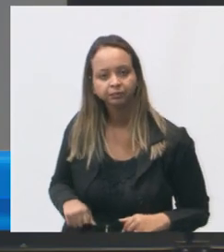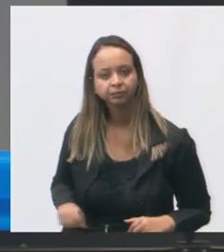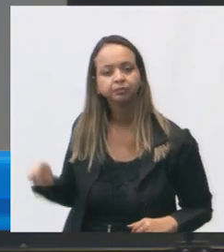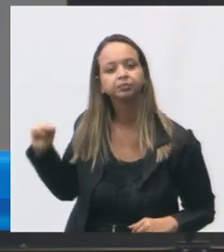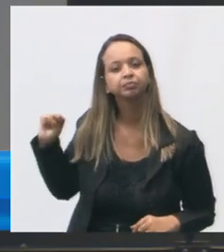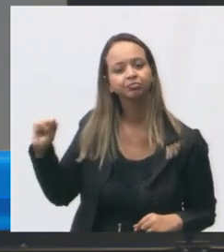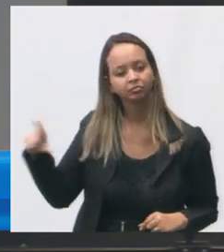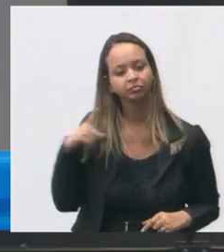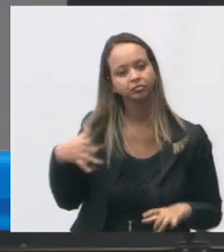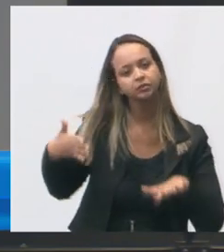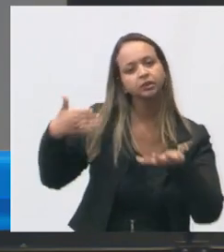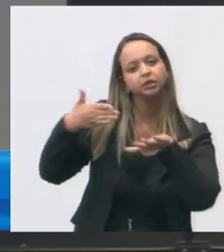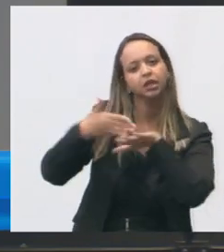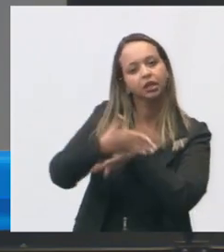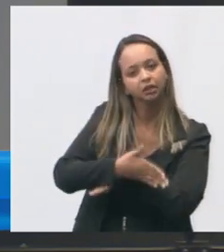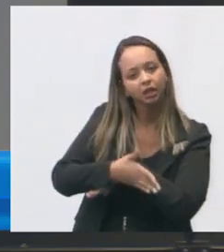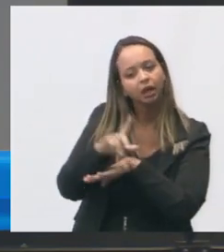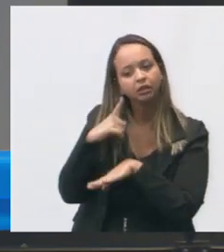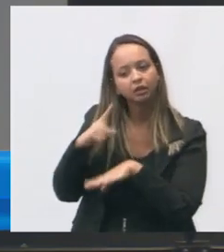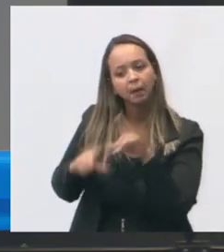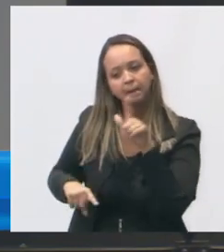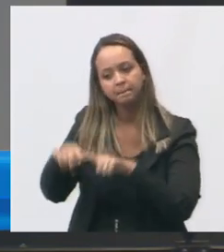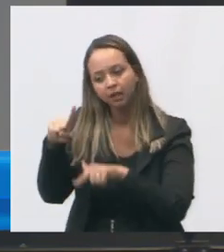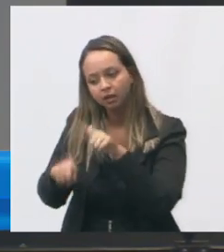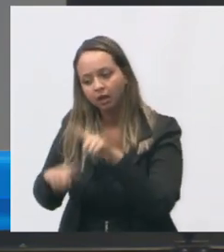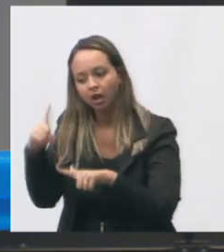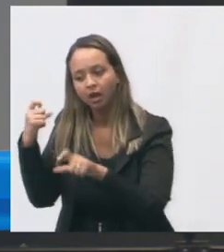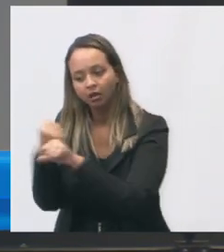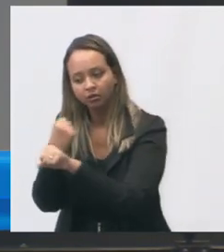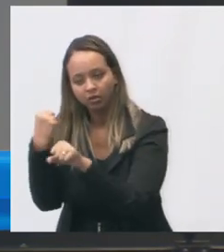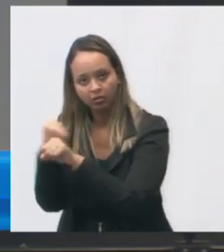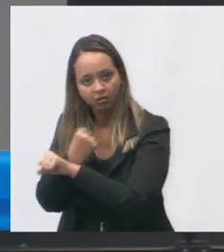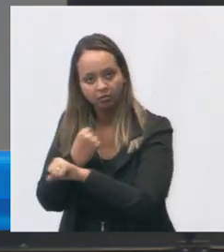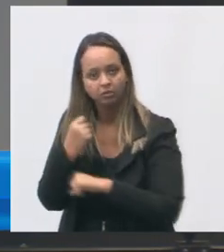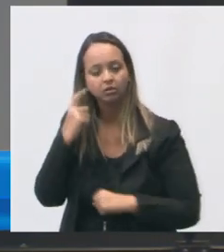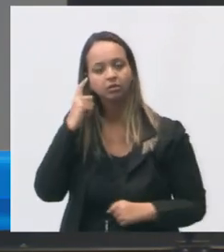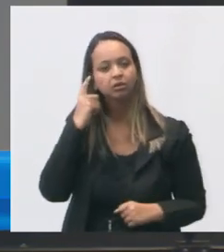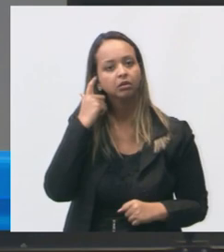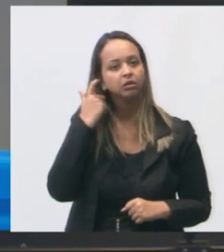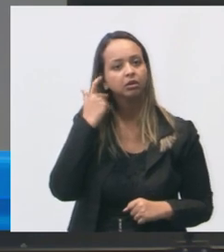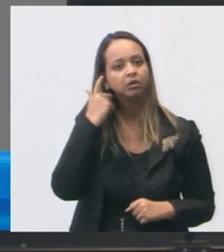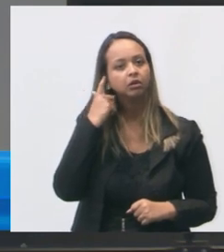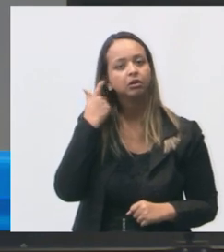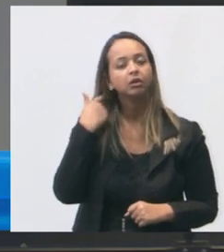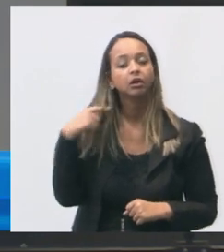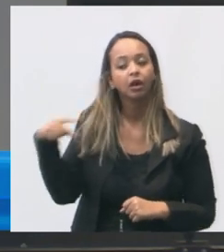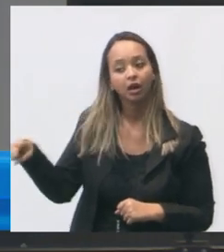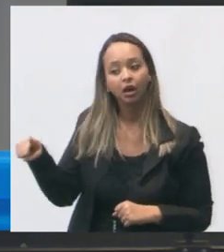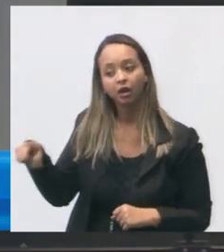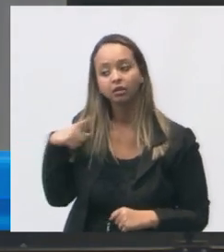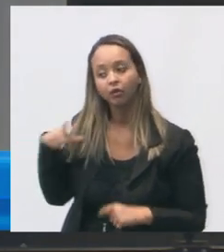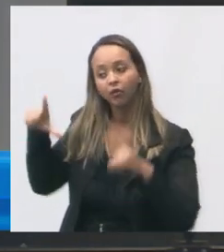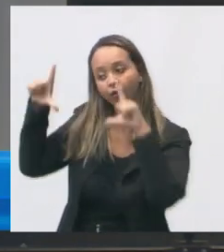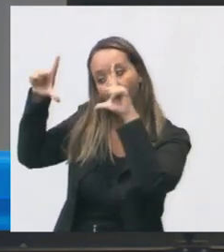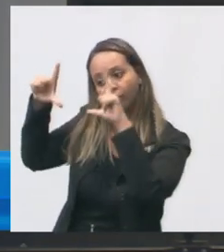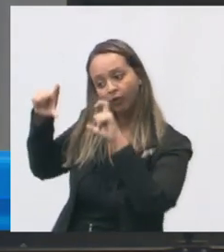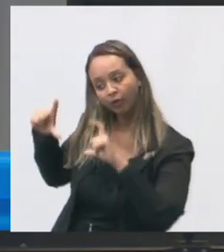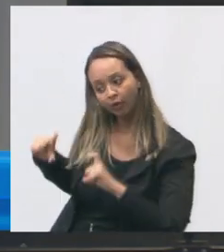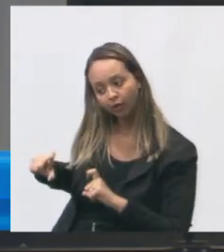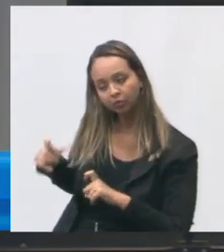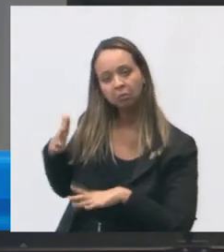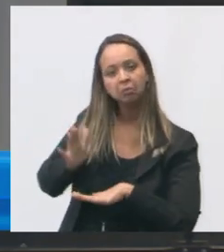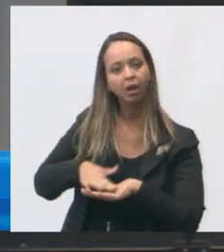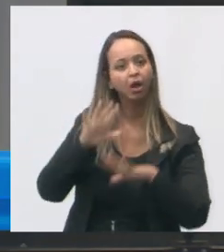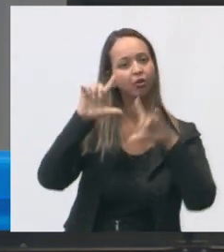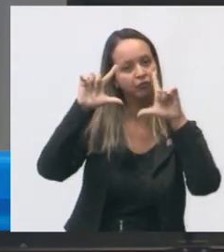a entrada da unidade com a material de obra aqui são fotos da unidade mais